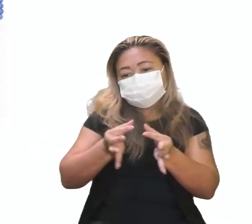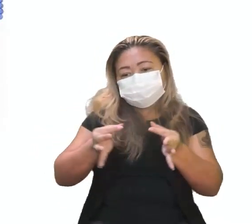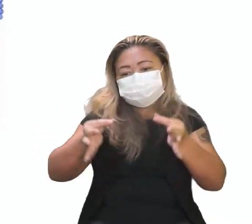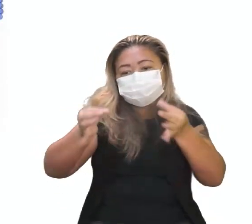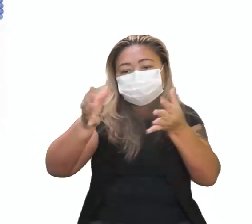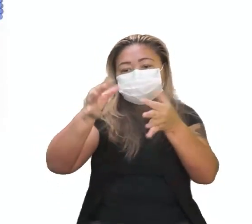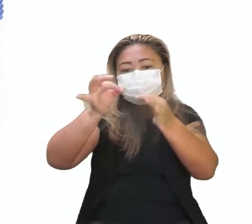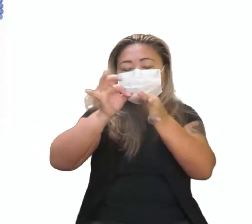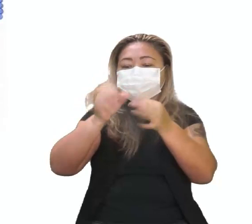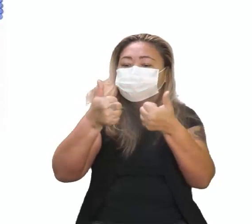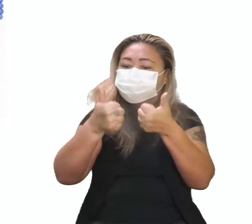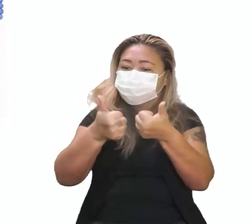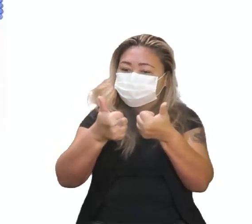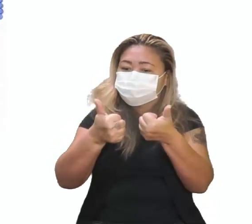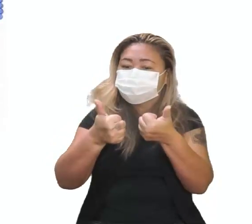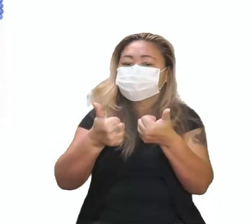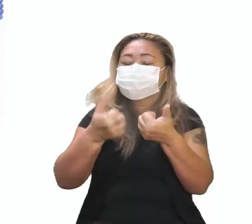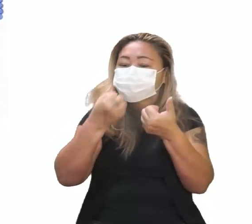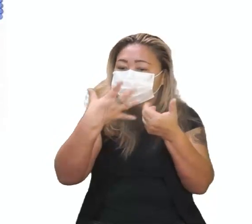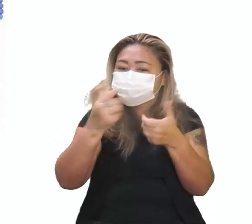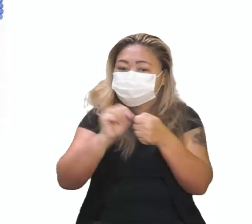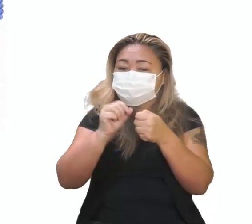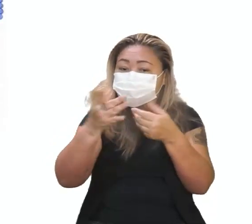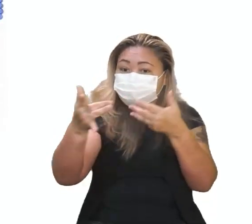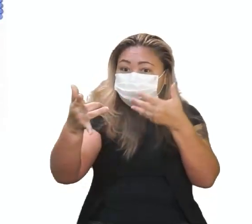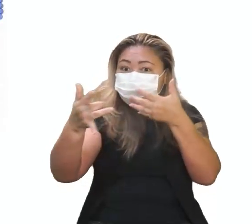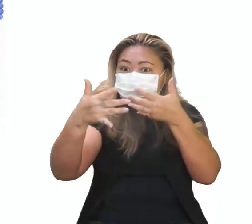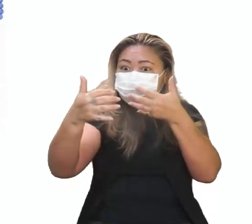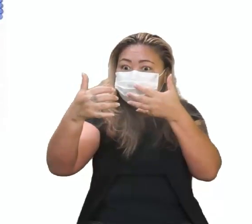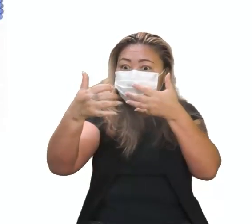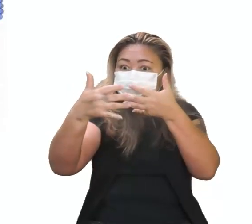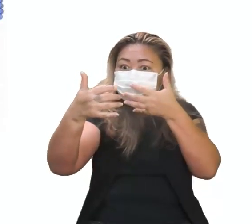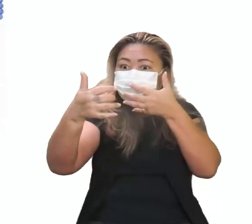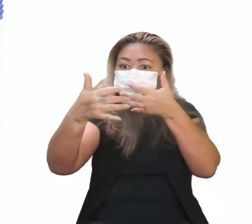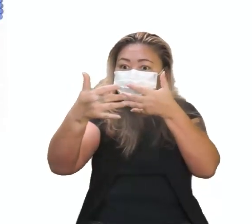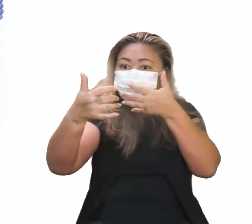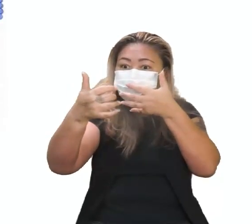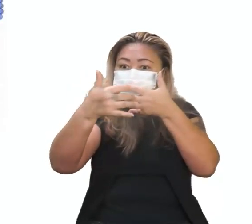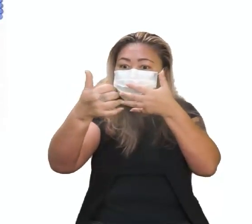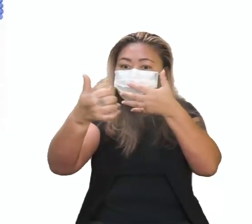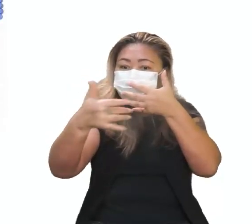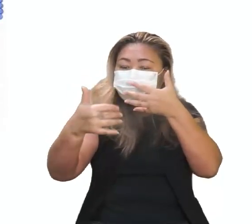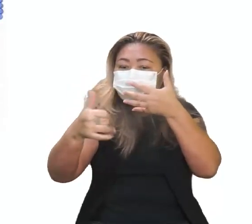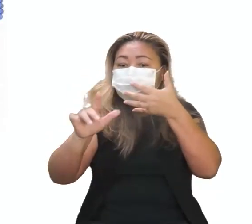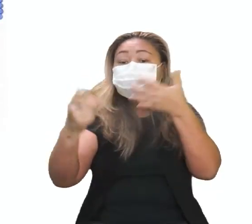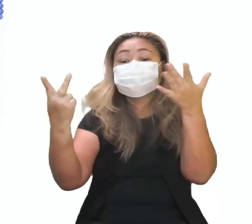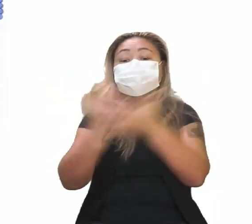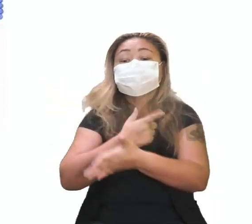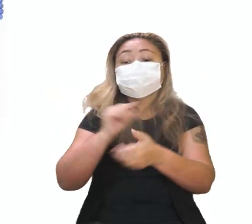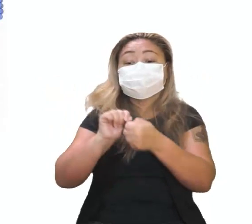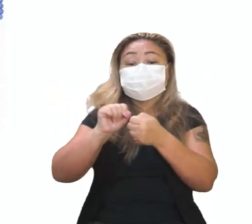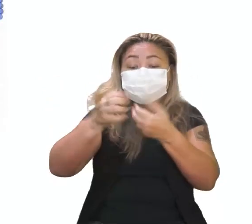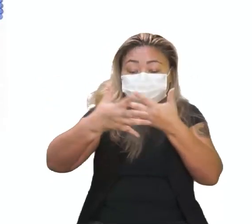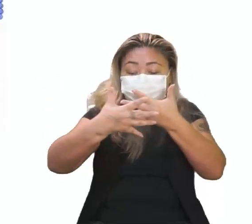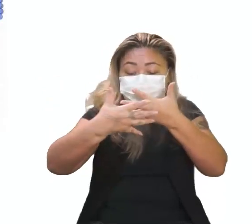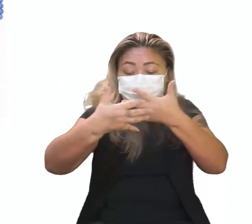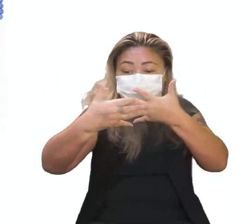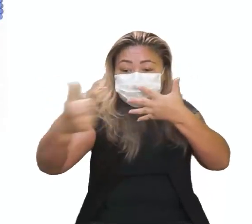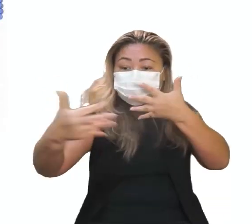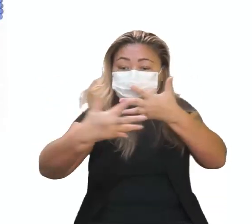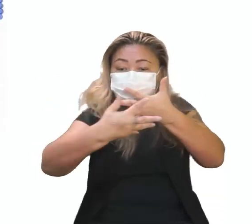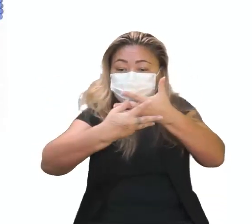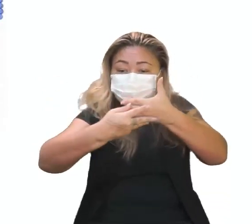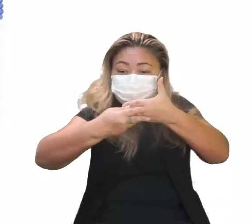sadia. E ela começou a ter a infecção pelo vírus do tabaco. O que acabou acontecendo? Quando eles extraíram